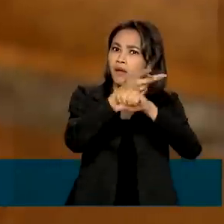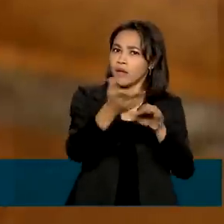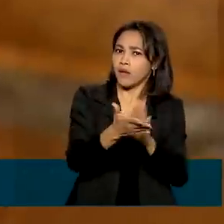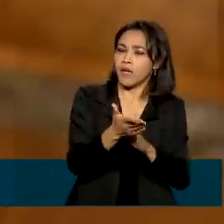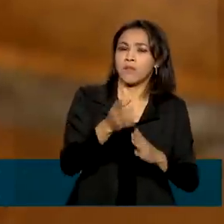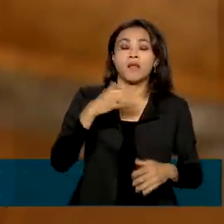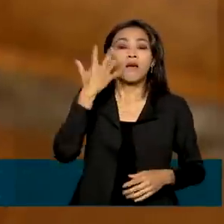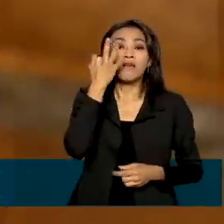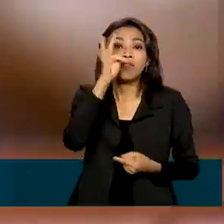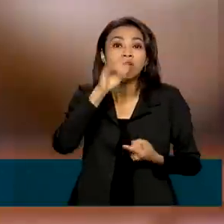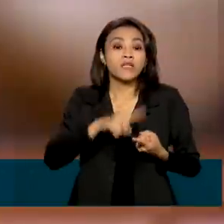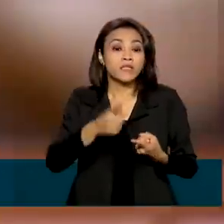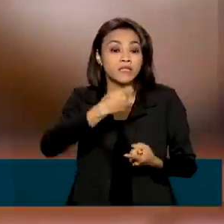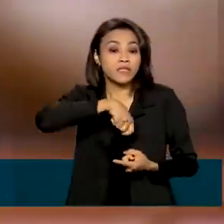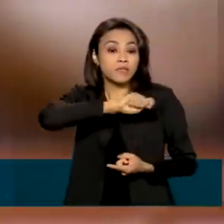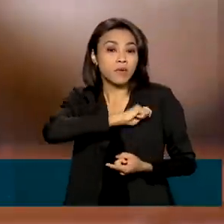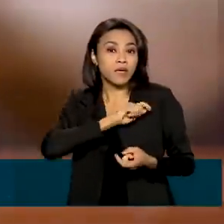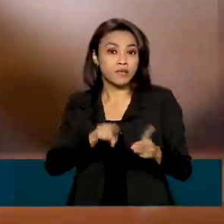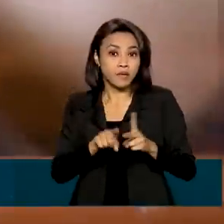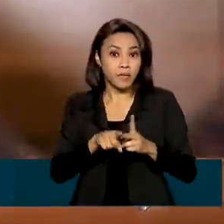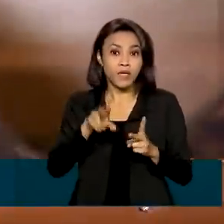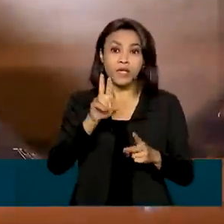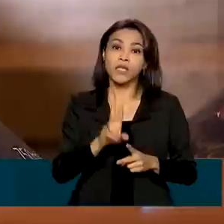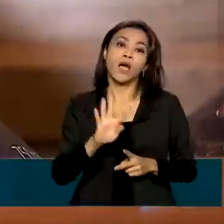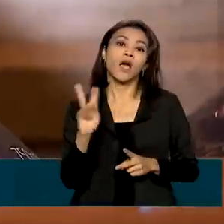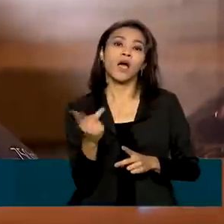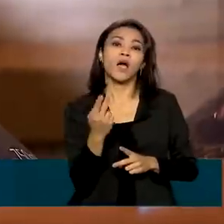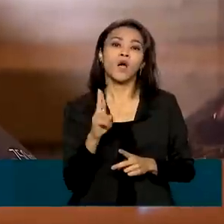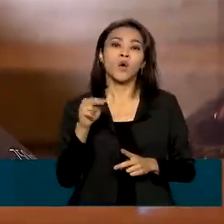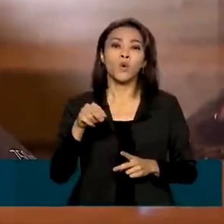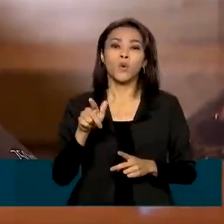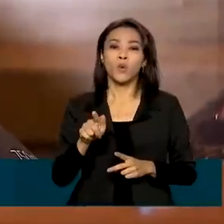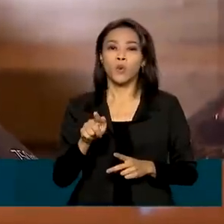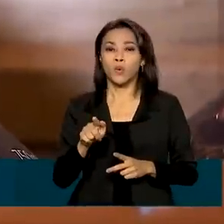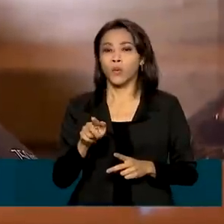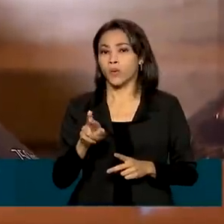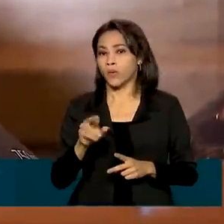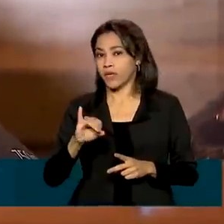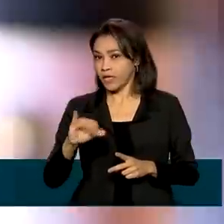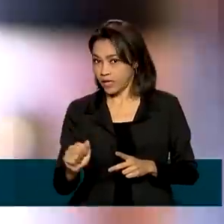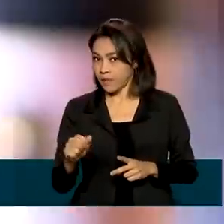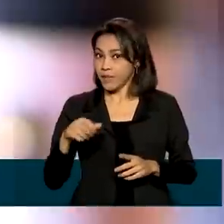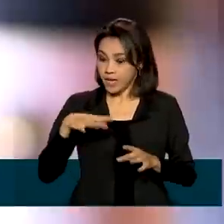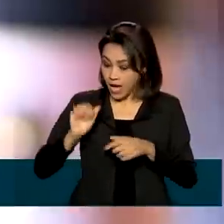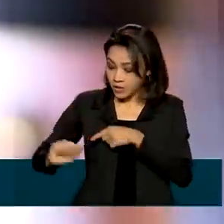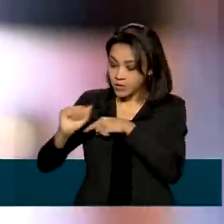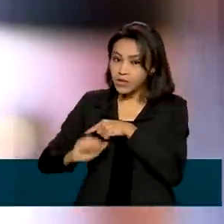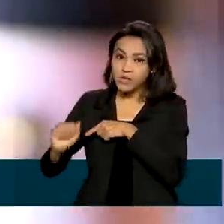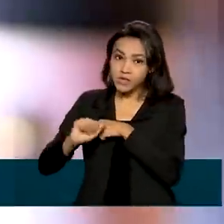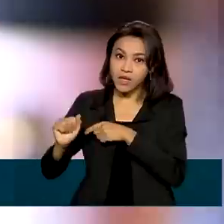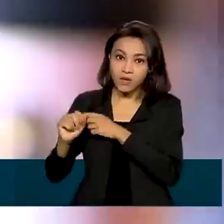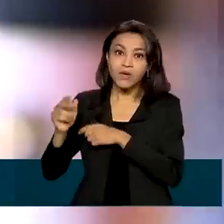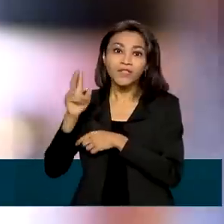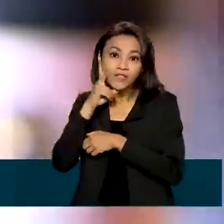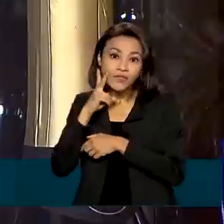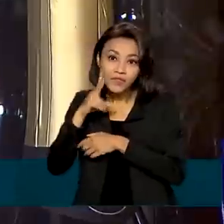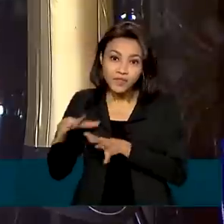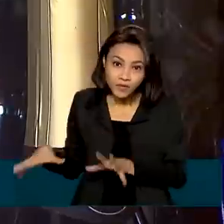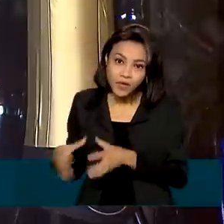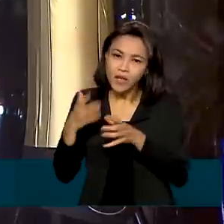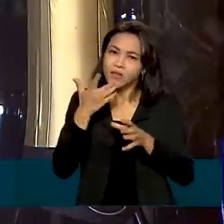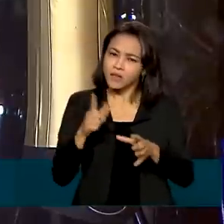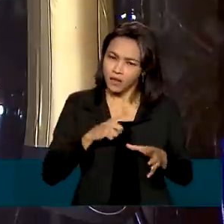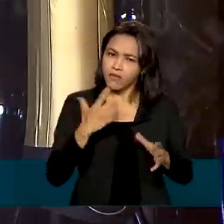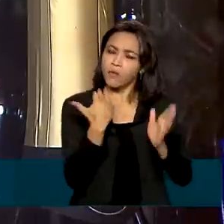Espanha e Hungria. E a Associação Brasileira de Sommeliers aponta que no ano passado foi registrado um aumento de